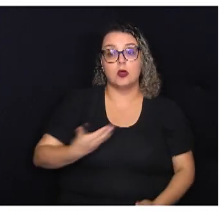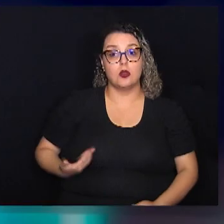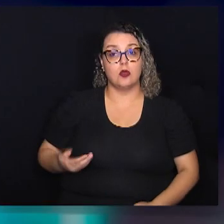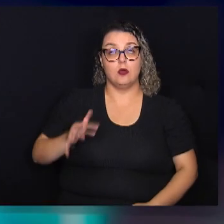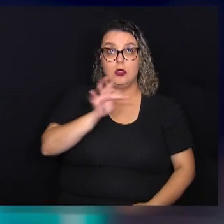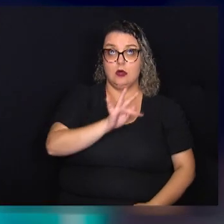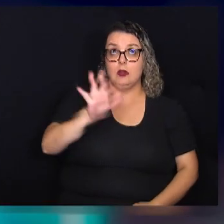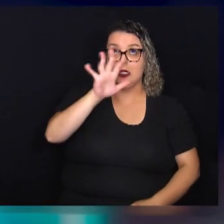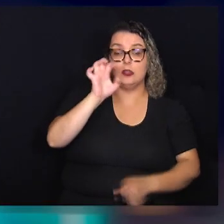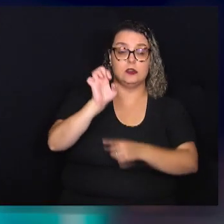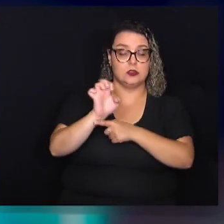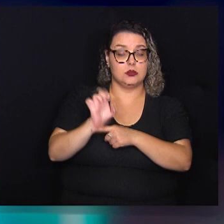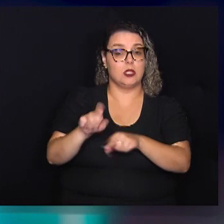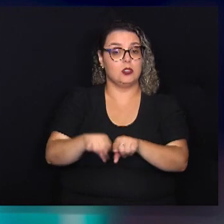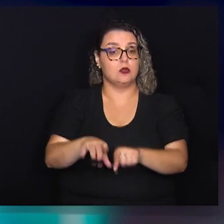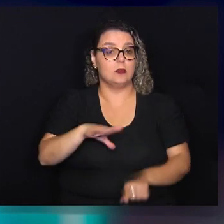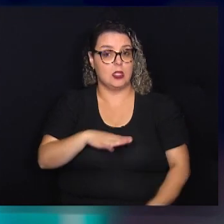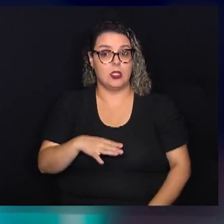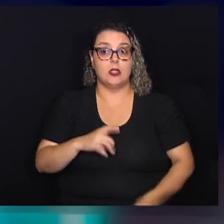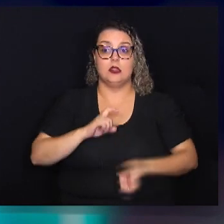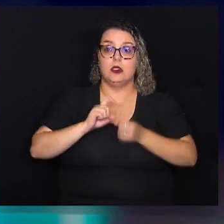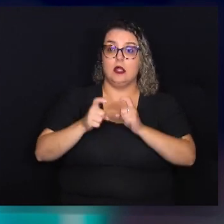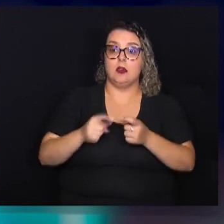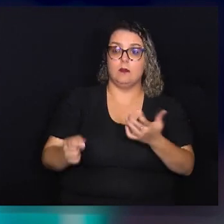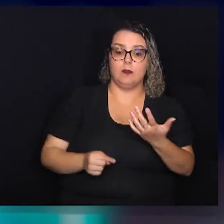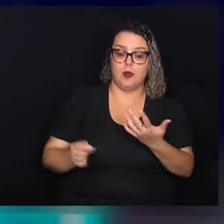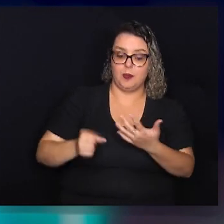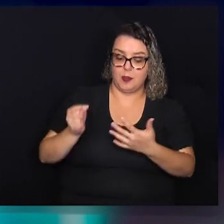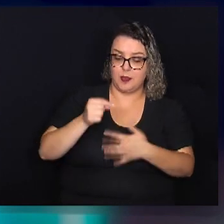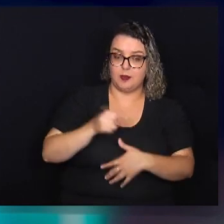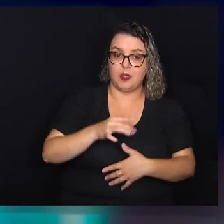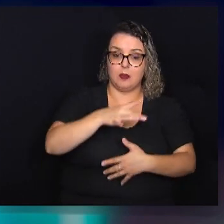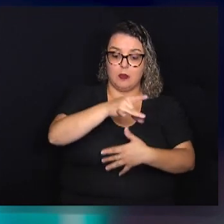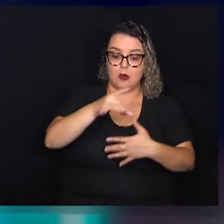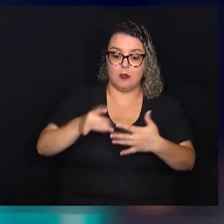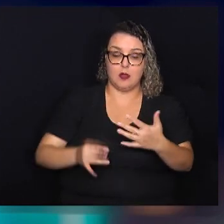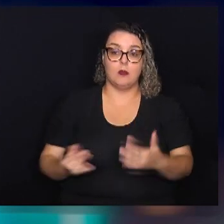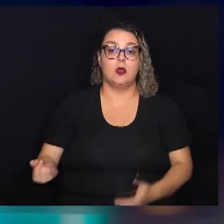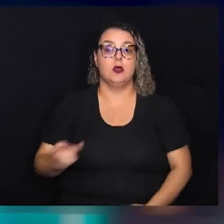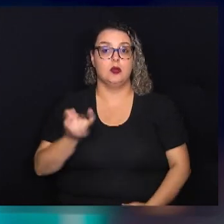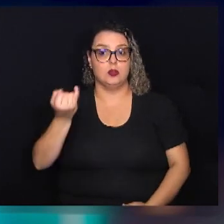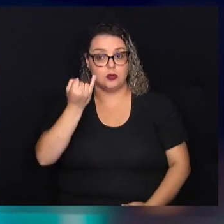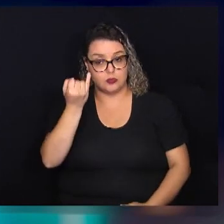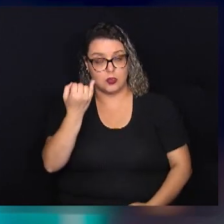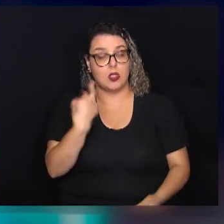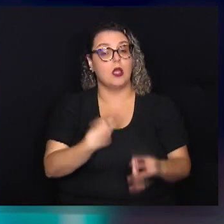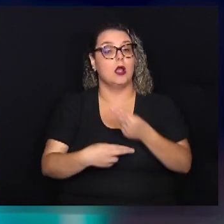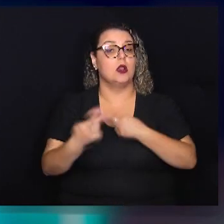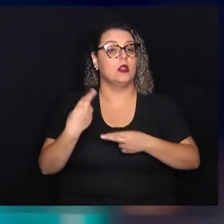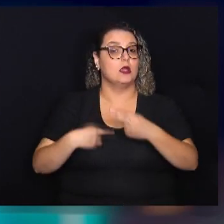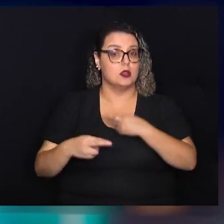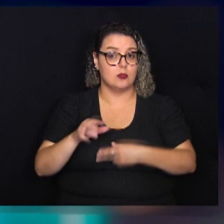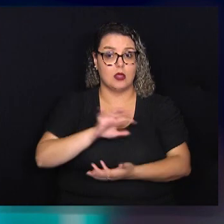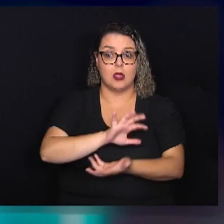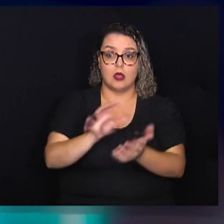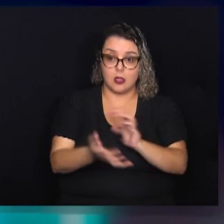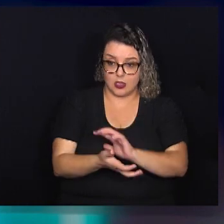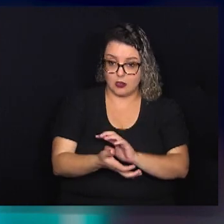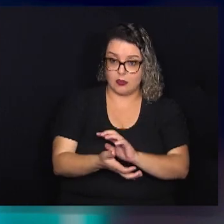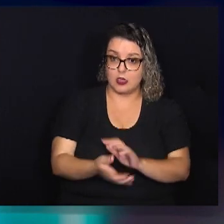municípios. Durante a reunião, foram abordados tópicos importantes relacionados à reforma,